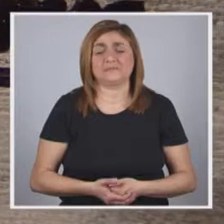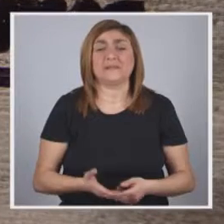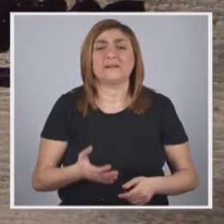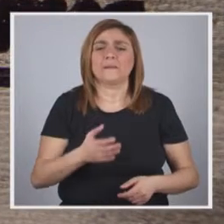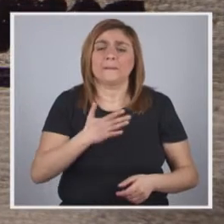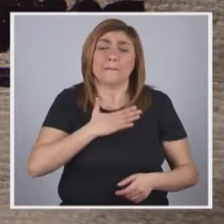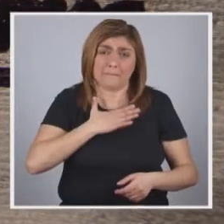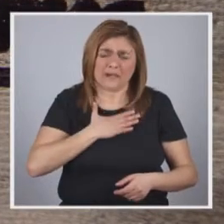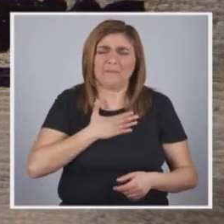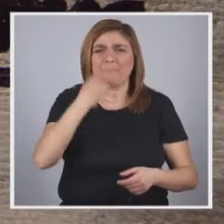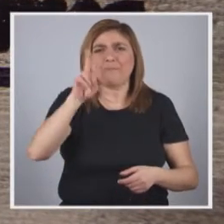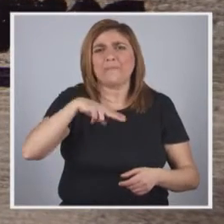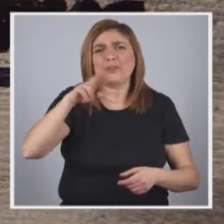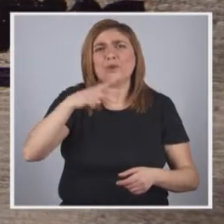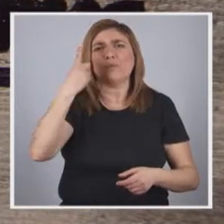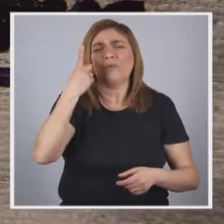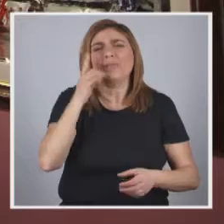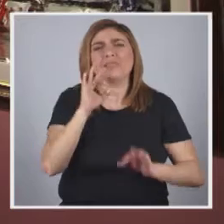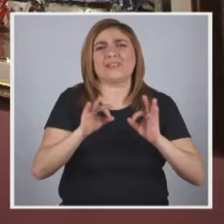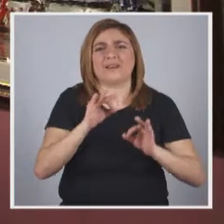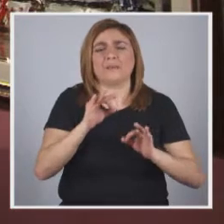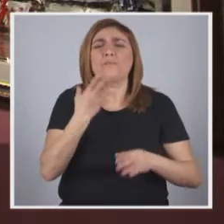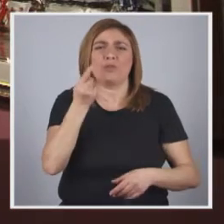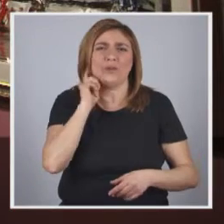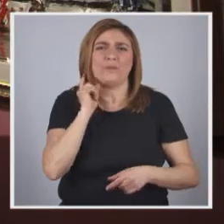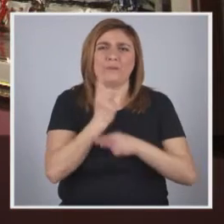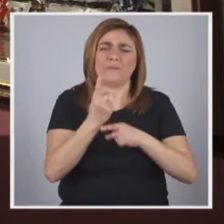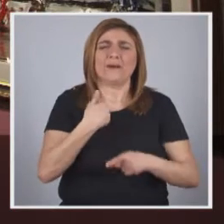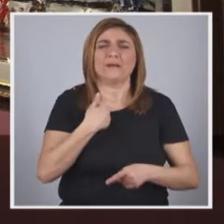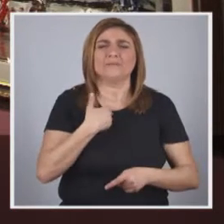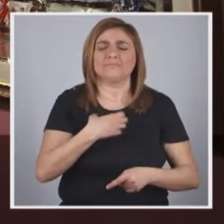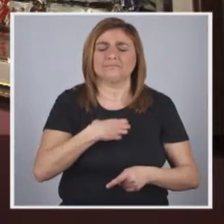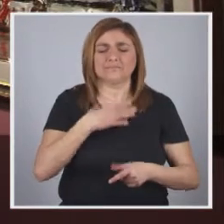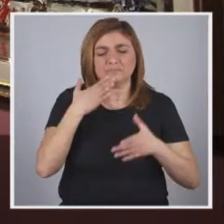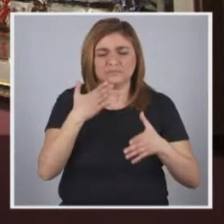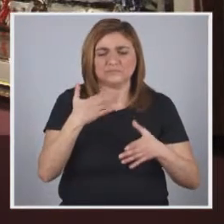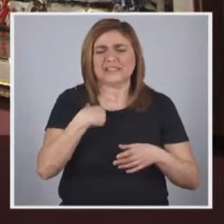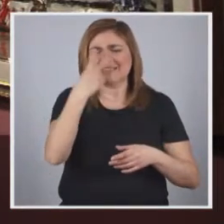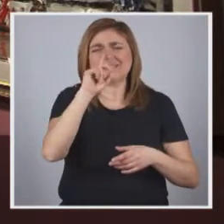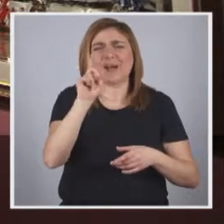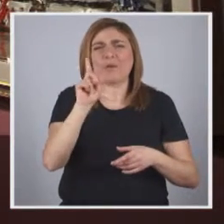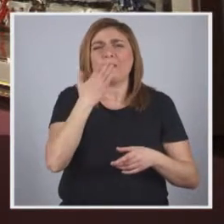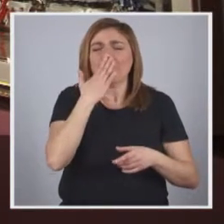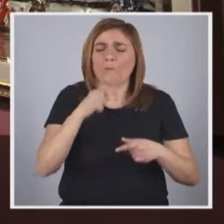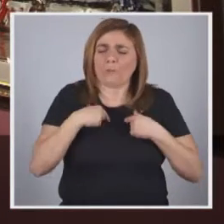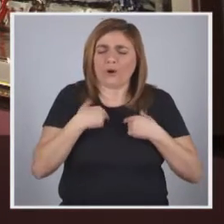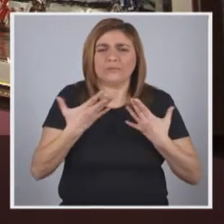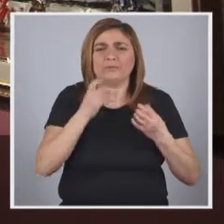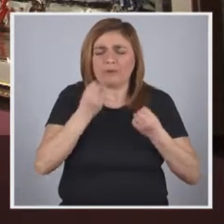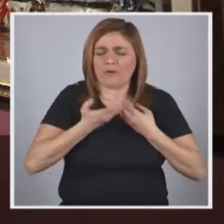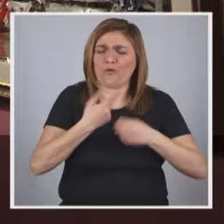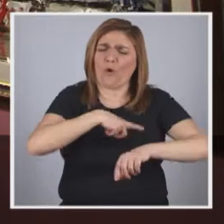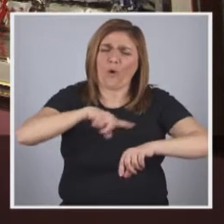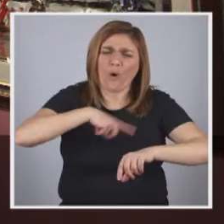Para mim, a pintura é uma terapia. É muito importante porque é um momento em que me concentro, em que estou comigo mesmo. Posso